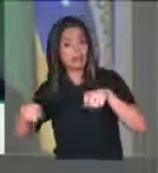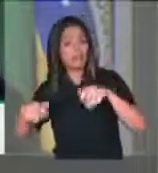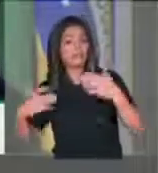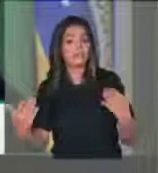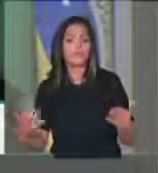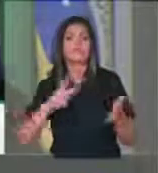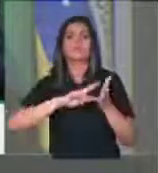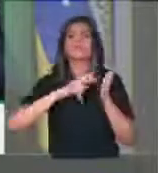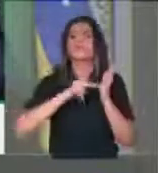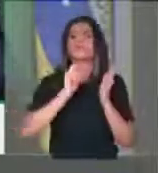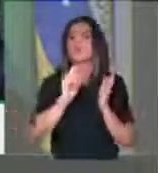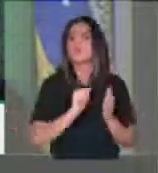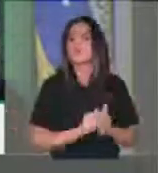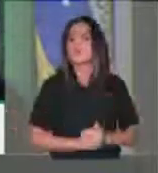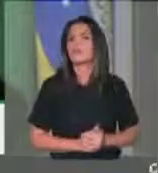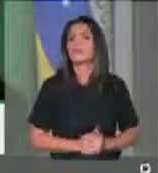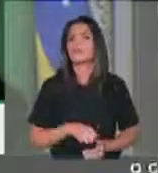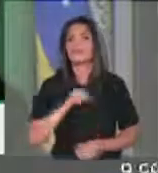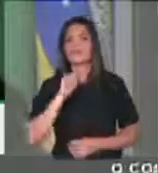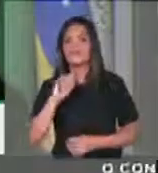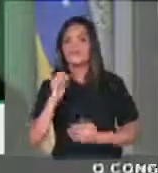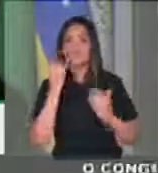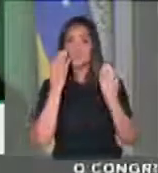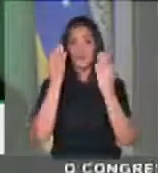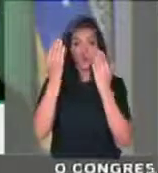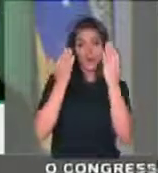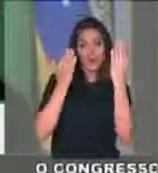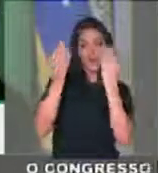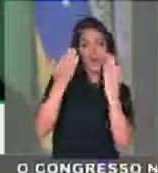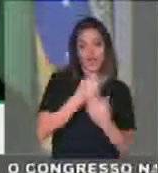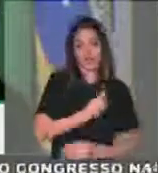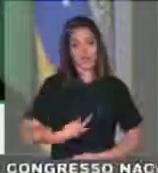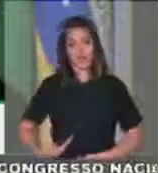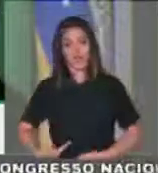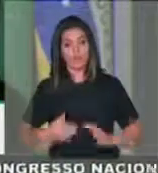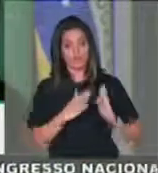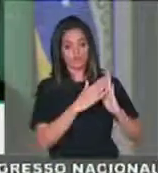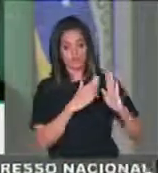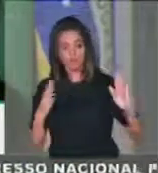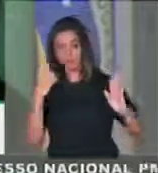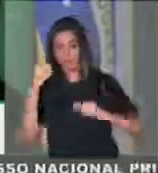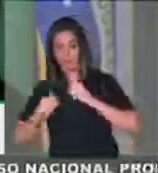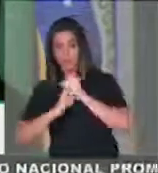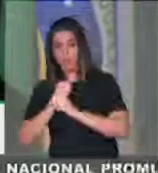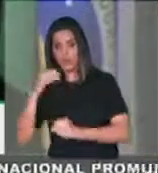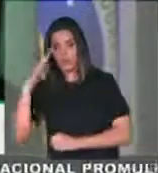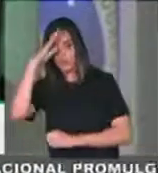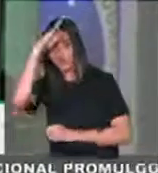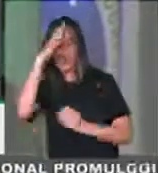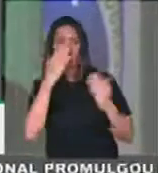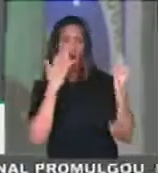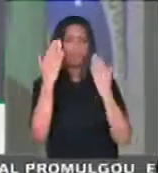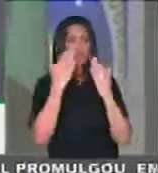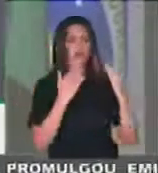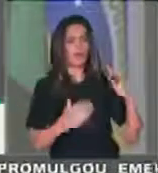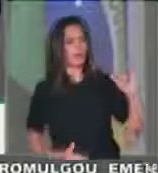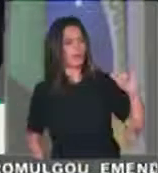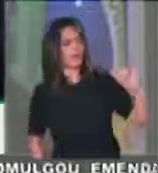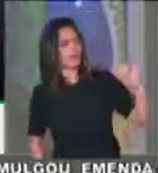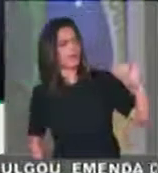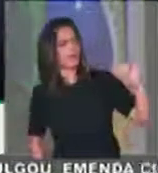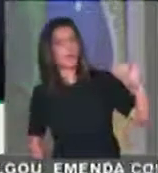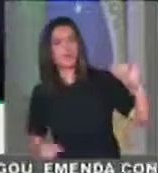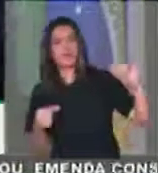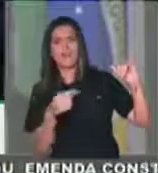se fôssemos comparar o governo Bolsonaro a um avião, no